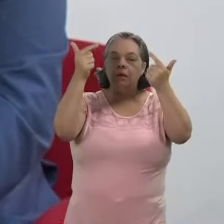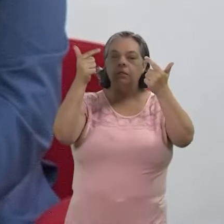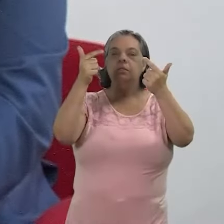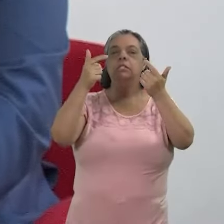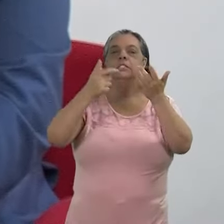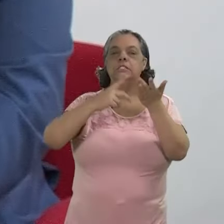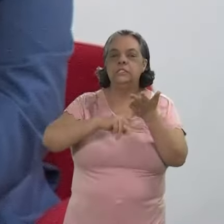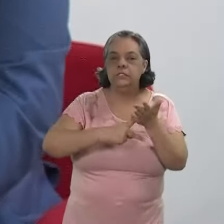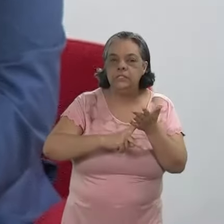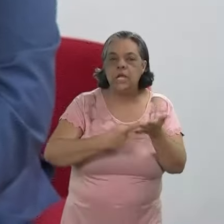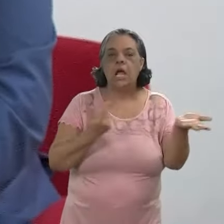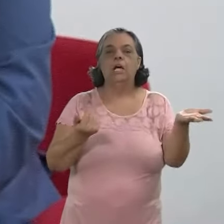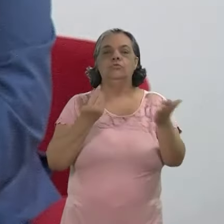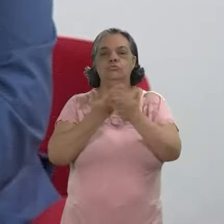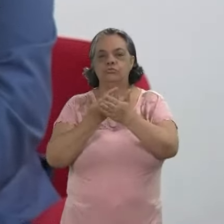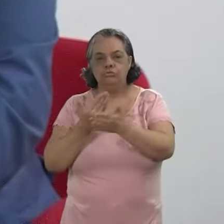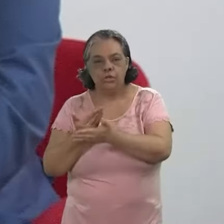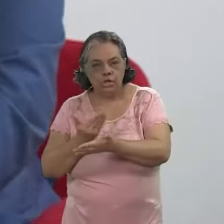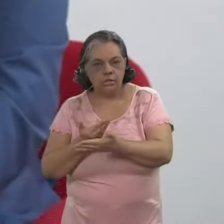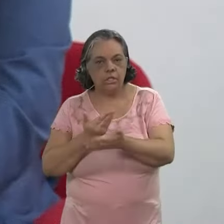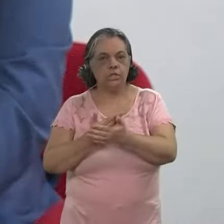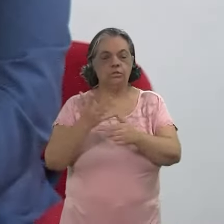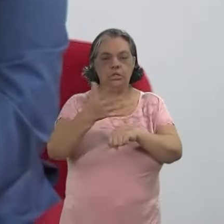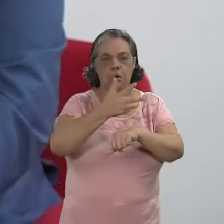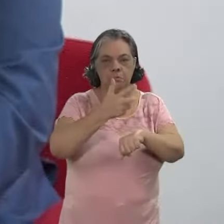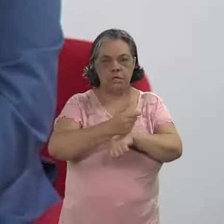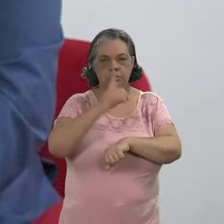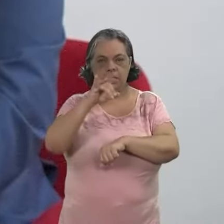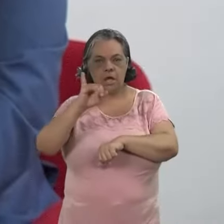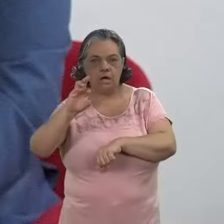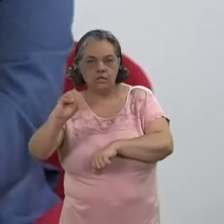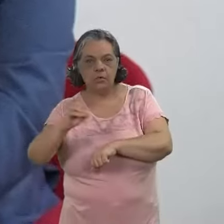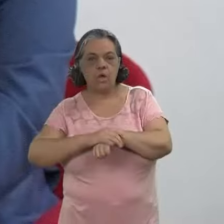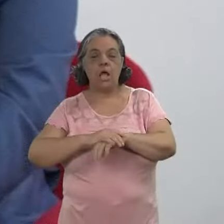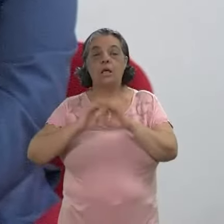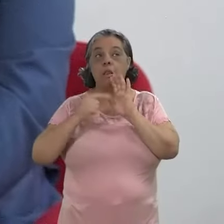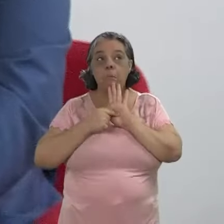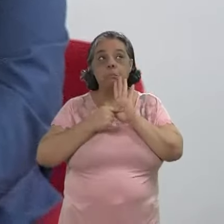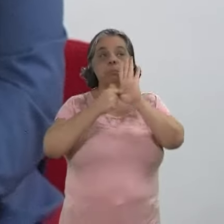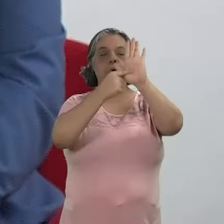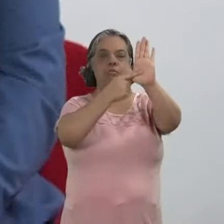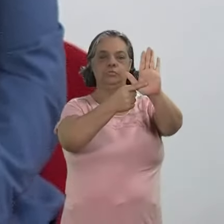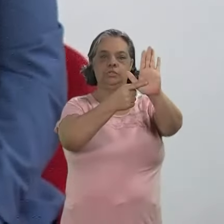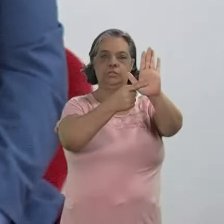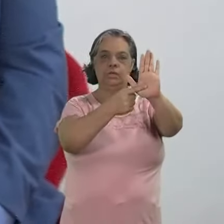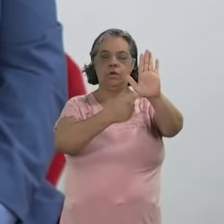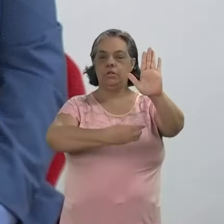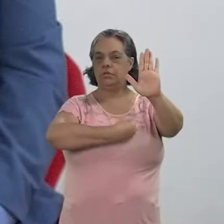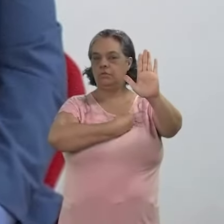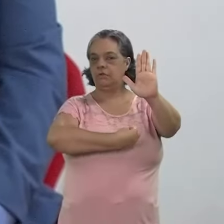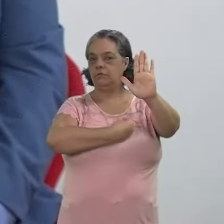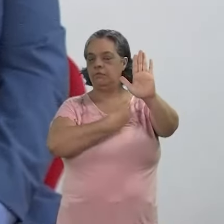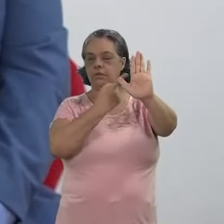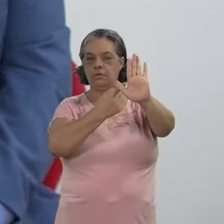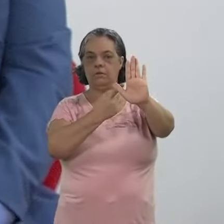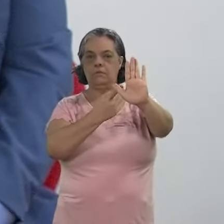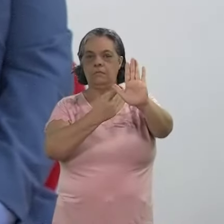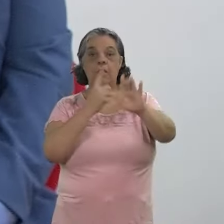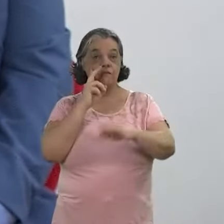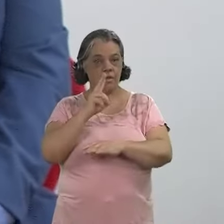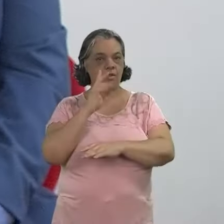líderes populares, até líderes estudantis na Praça do Diário, aquela projeção, quando você via a TV Viva, você